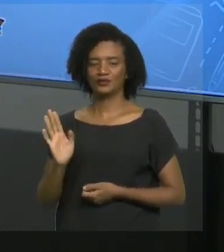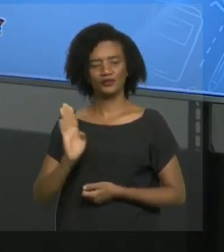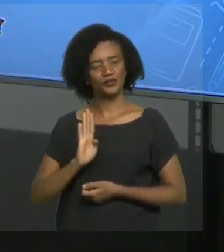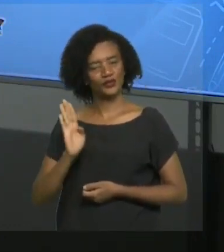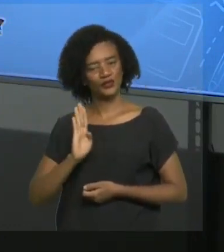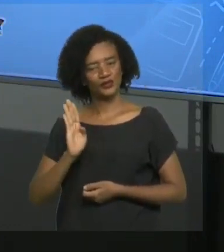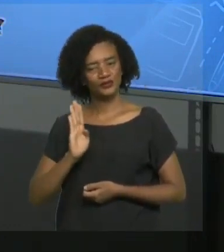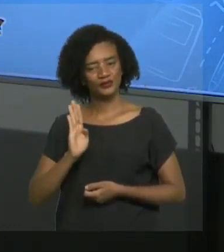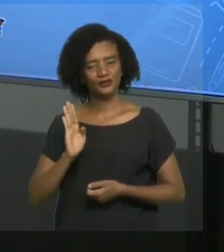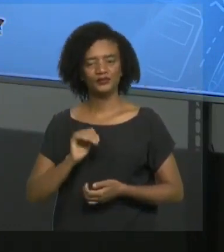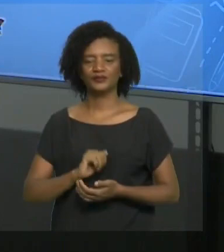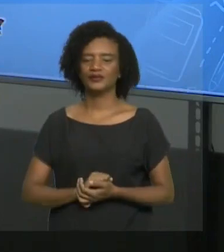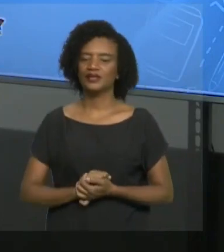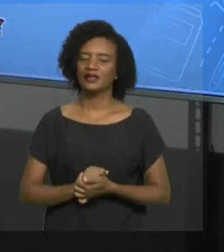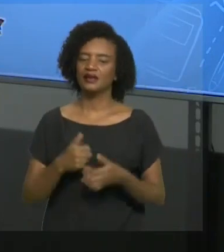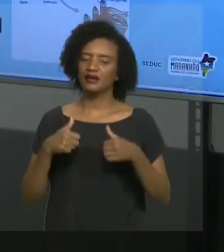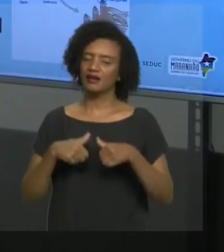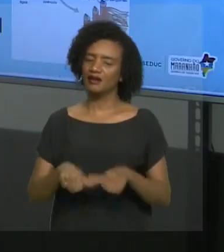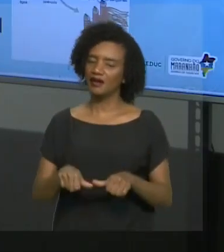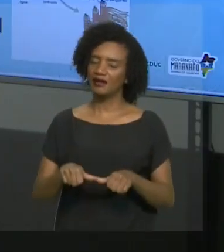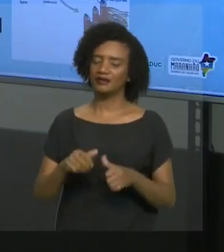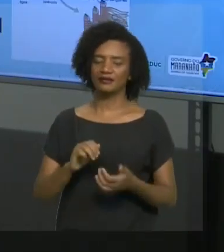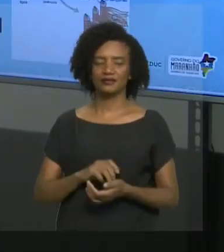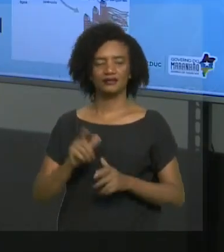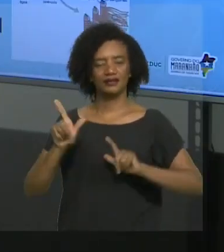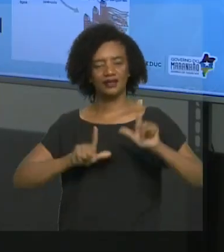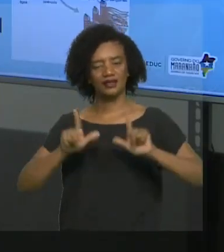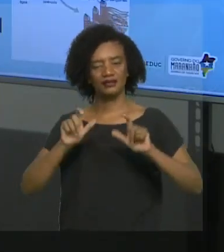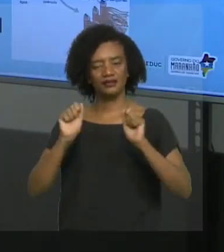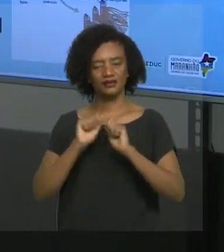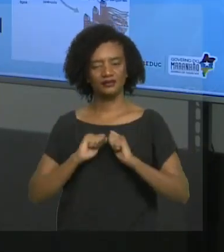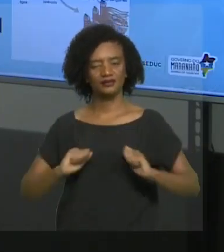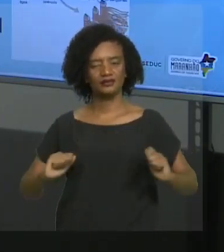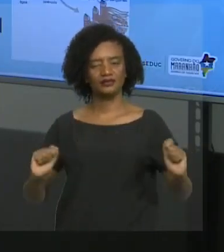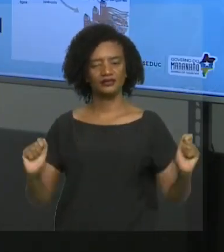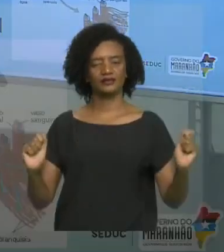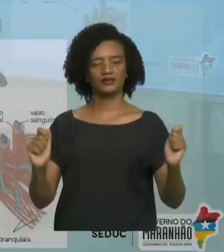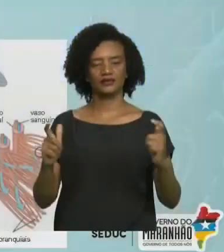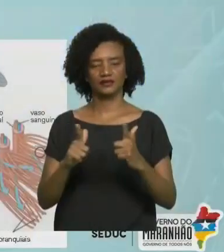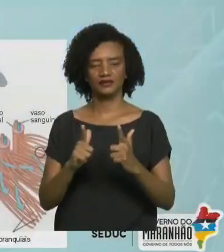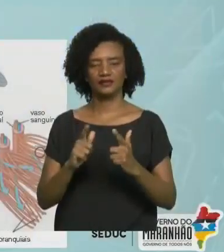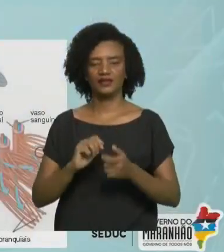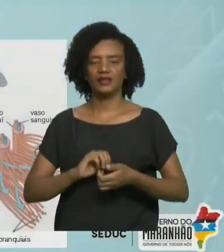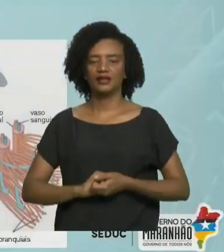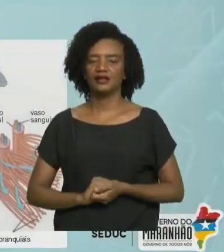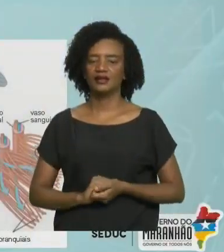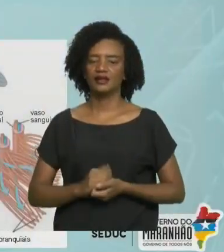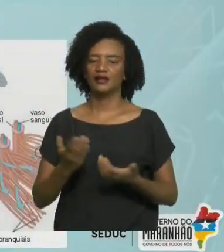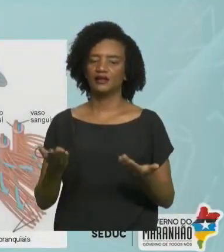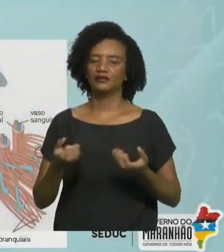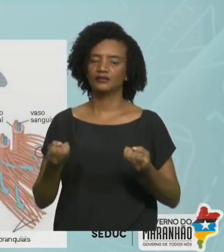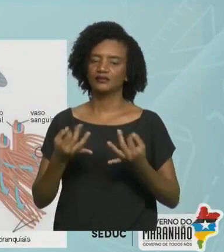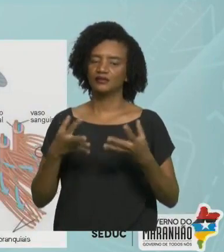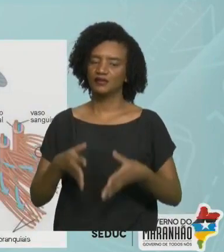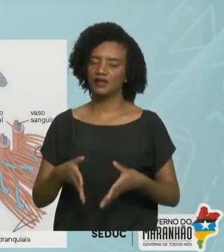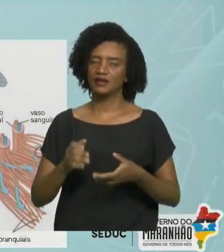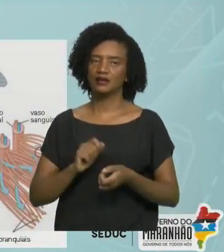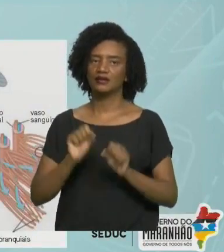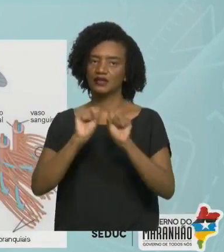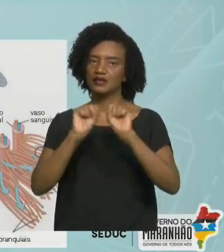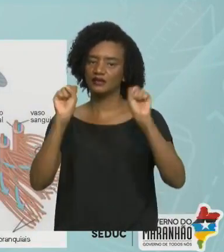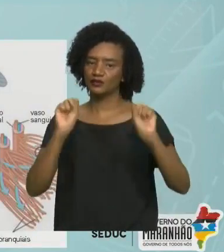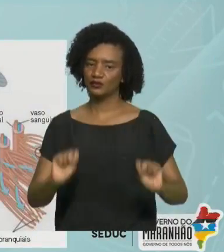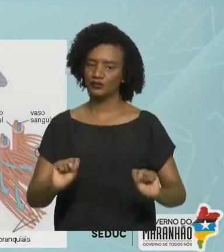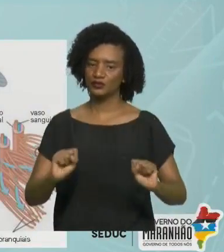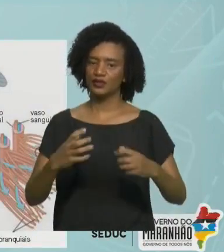YouTube para tratar sobre o sistema respiratório. Bem, a primeira coisa que que diferenciar é a